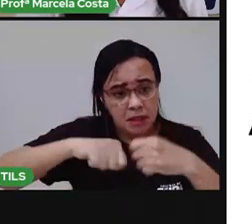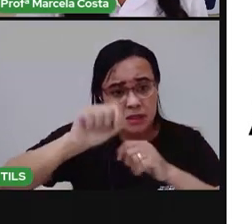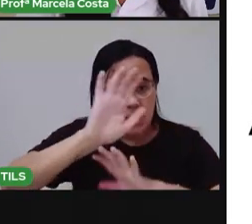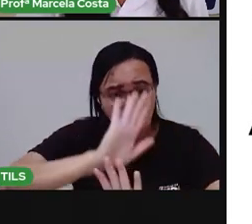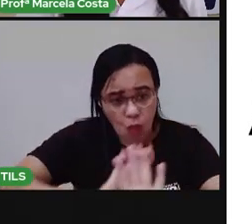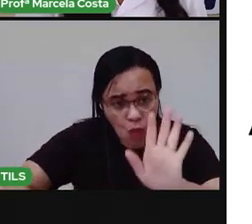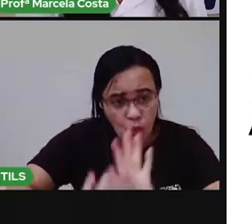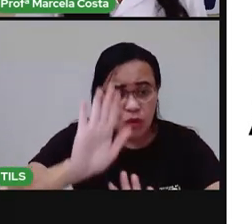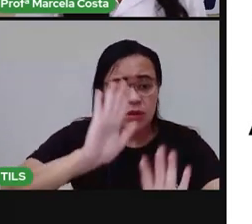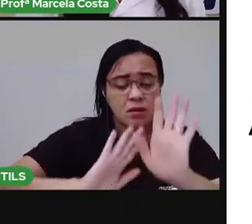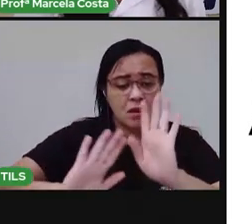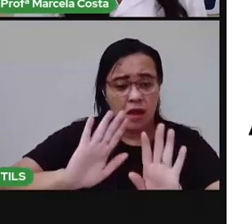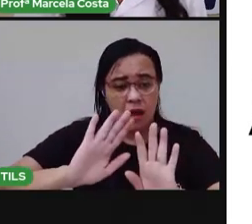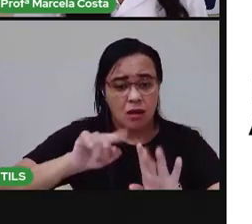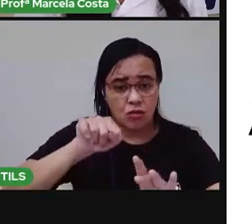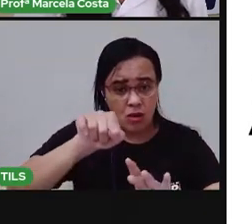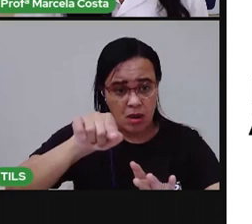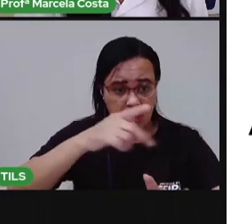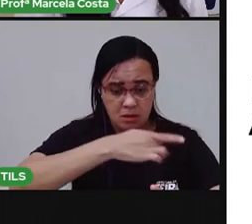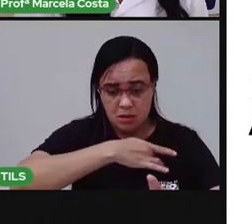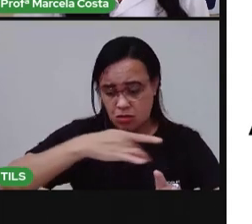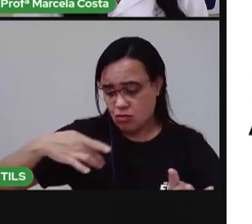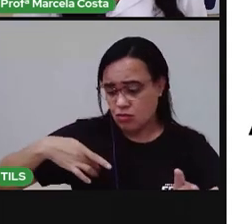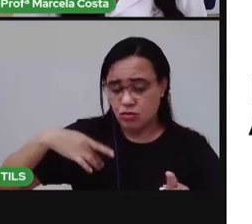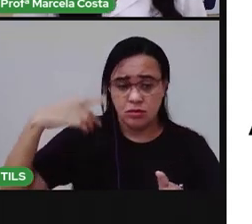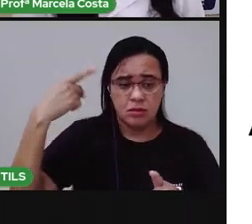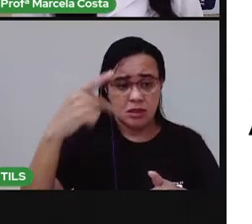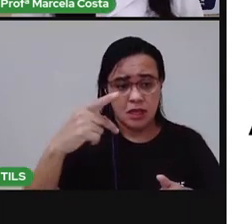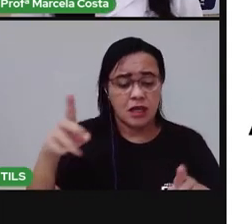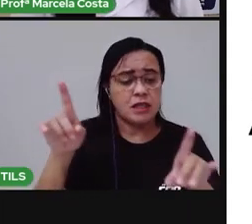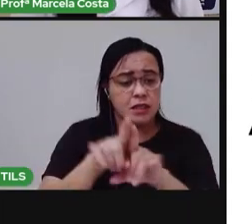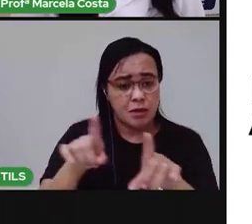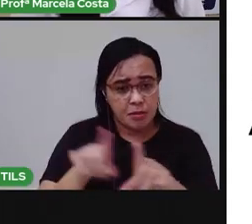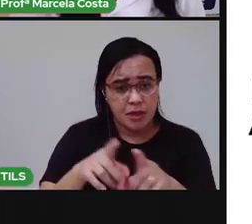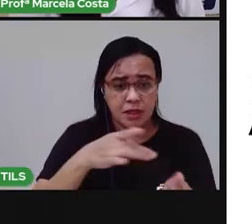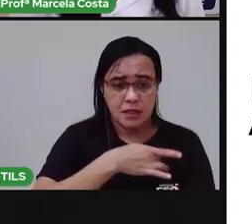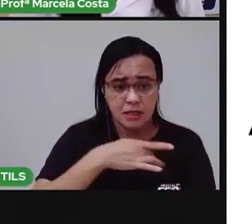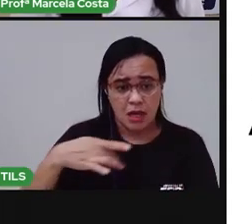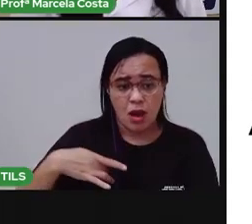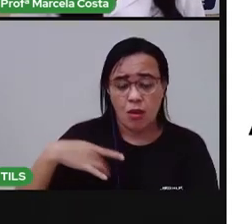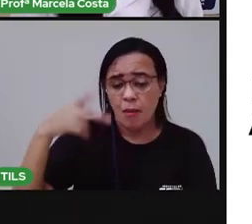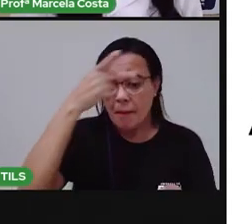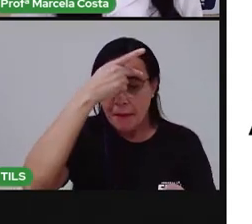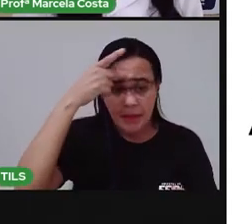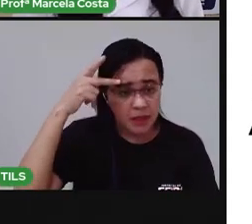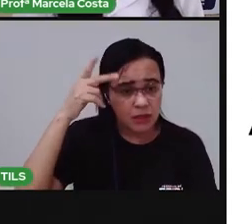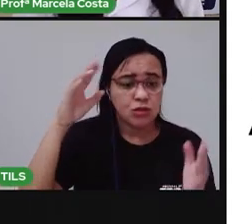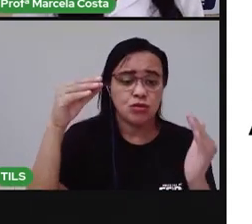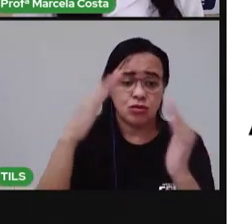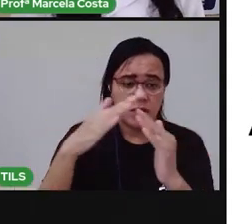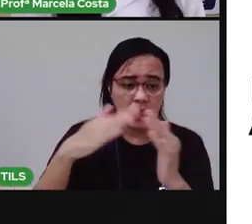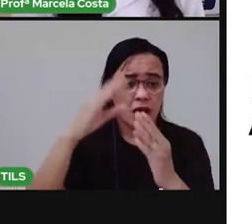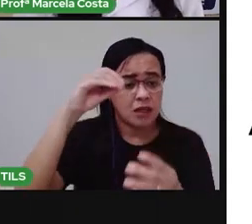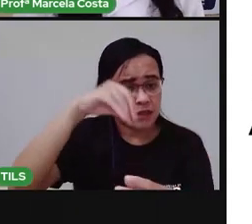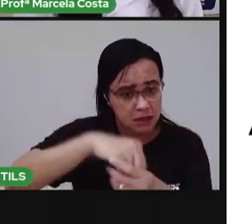a nossa saúde também. Então, por exemplo, deixar